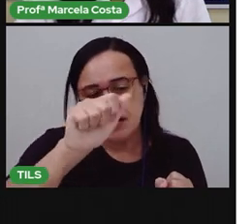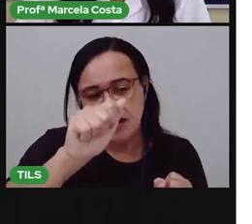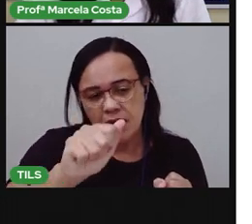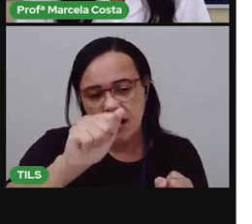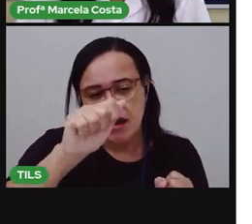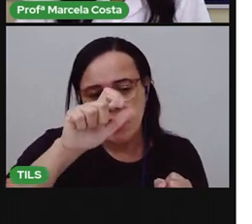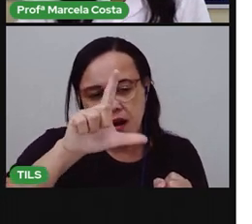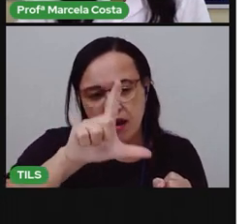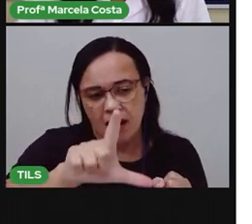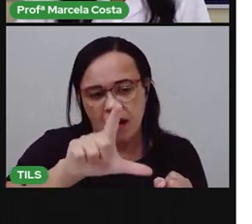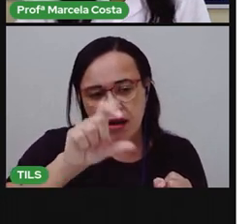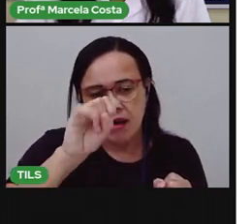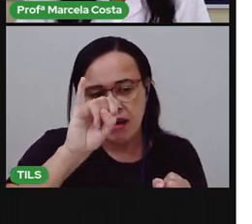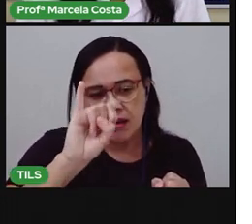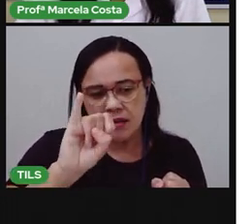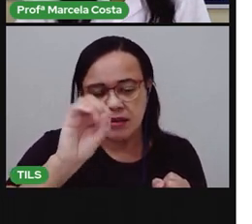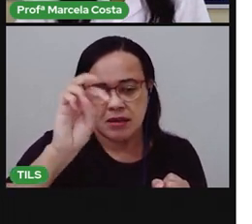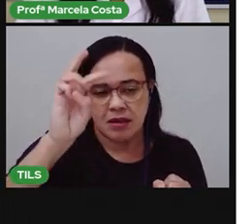Alimentos.